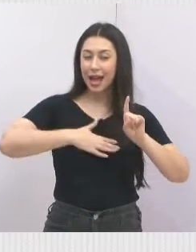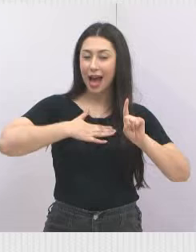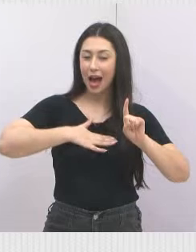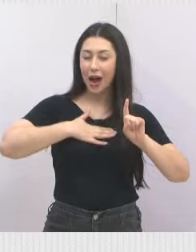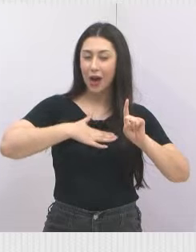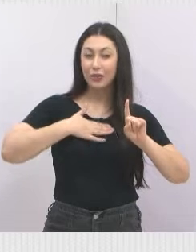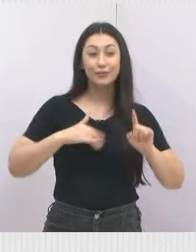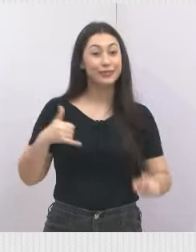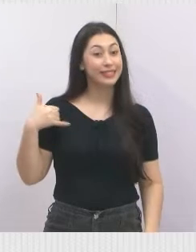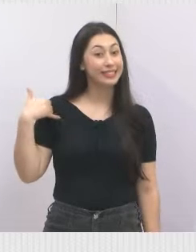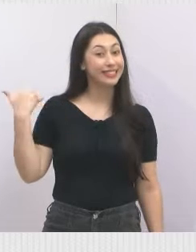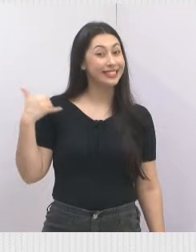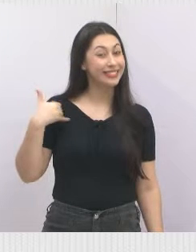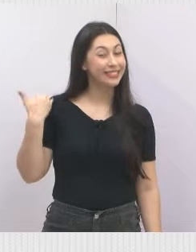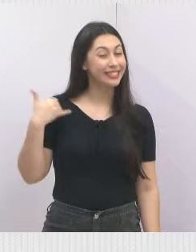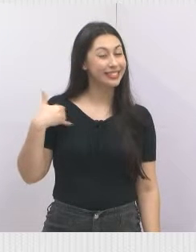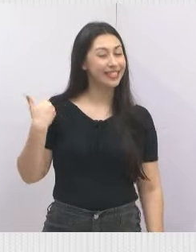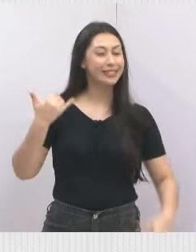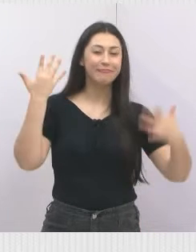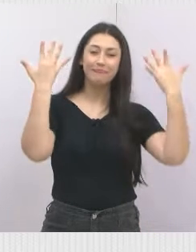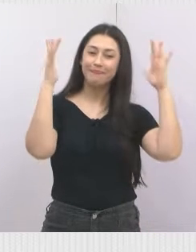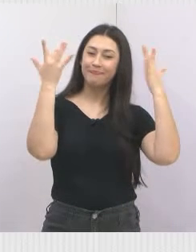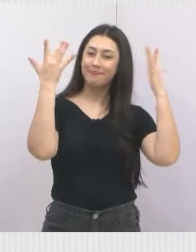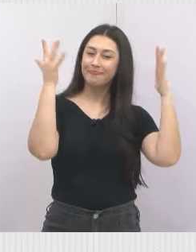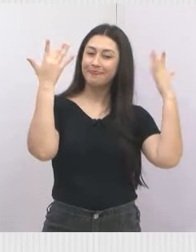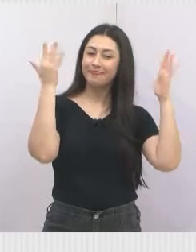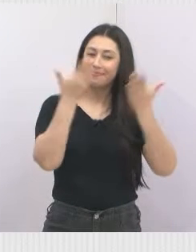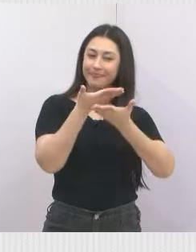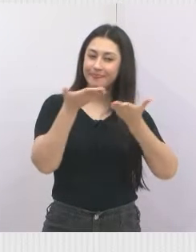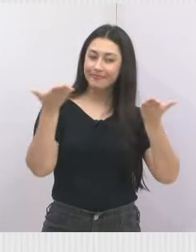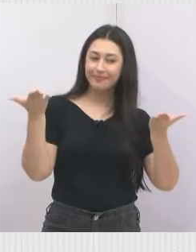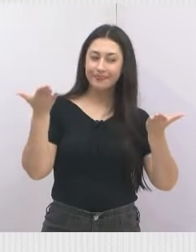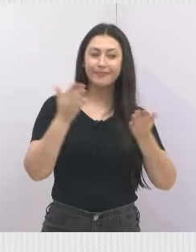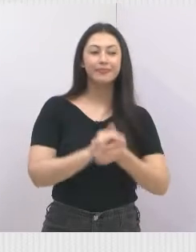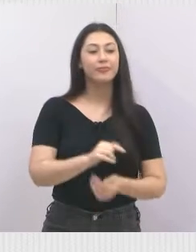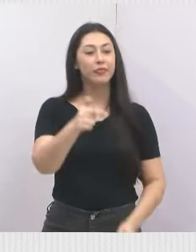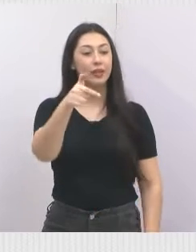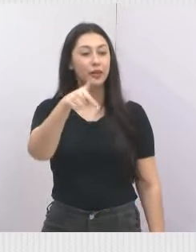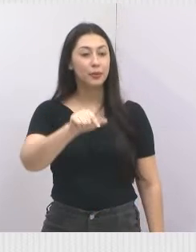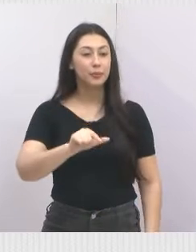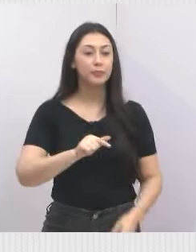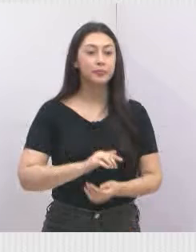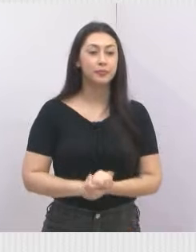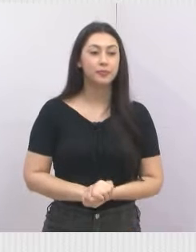aniversário, parabéns a todos vocês. Próximo.